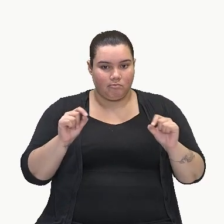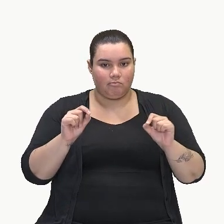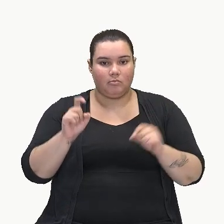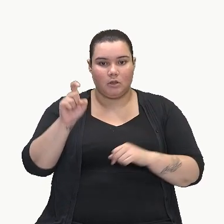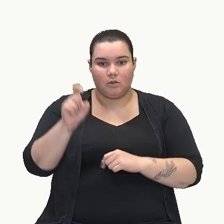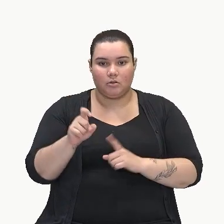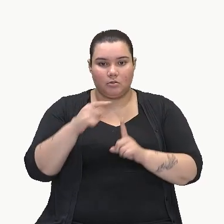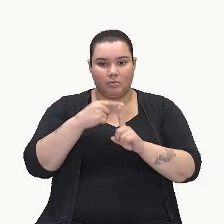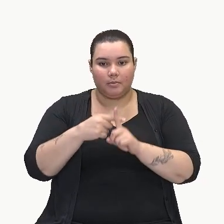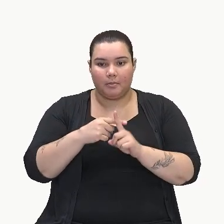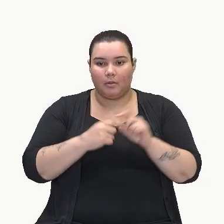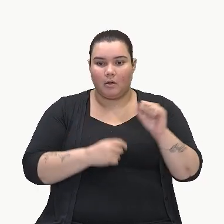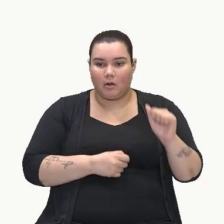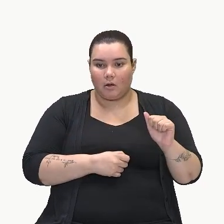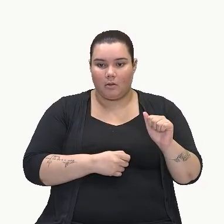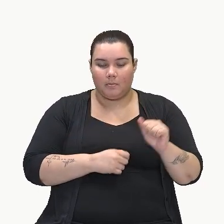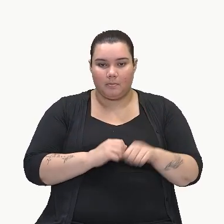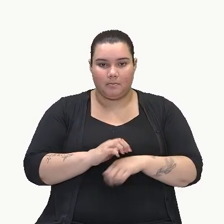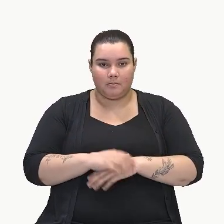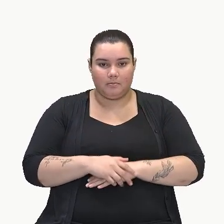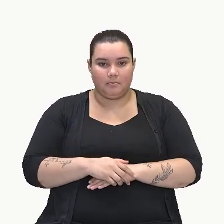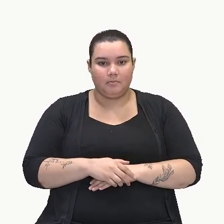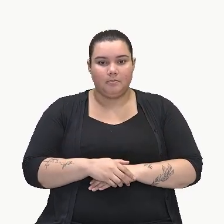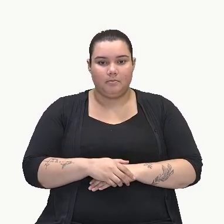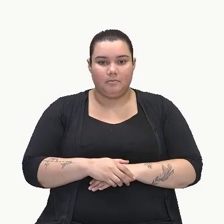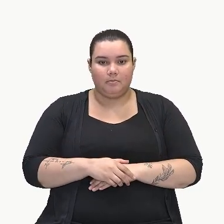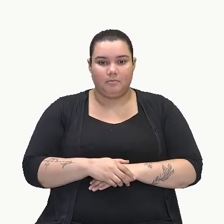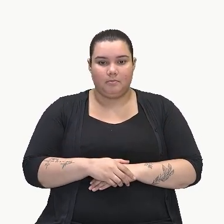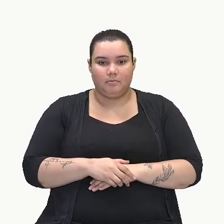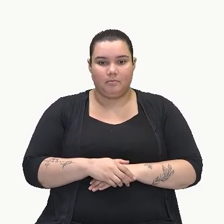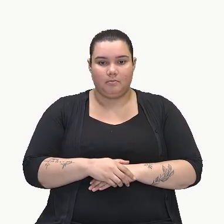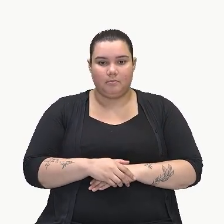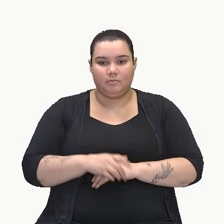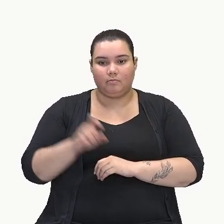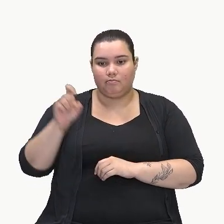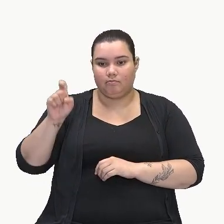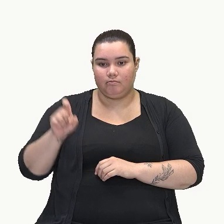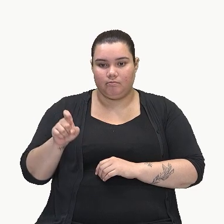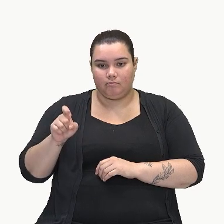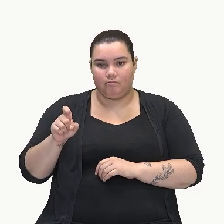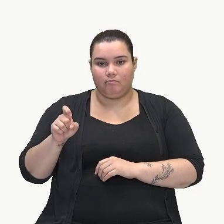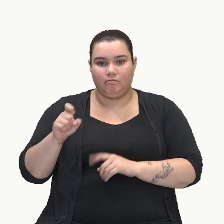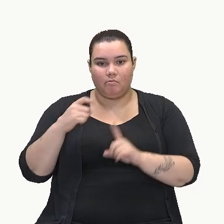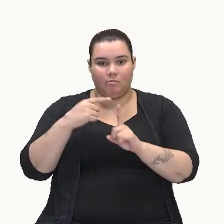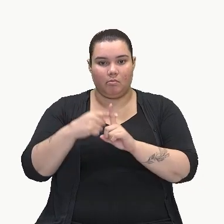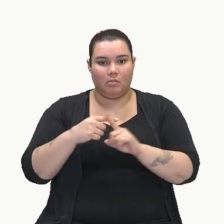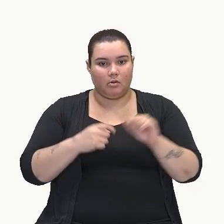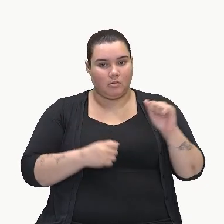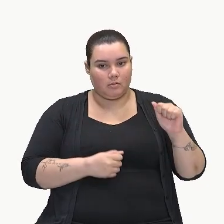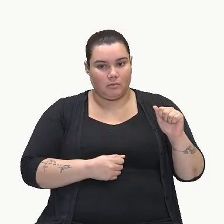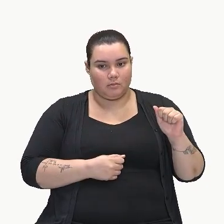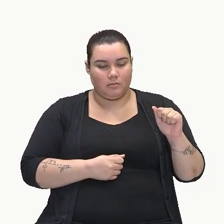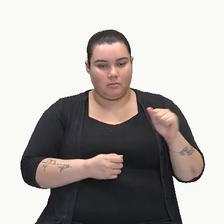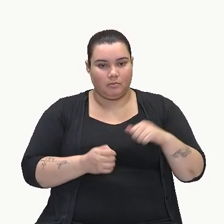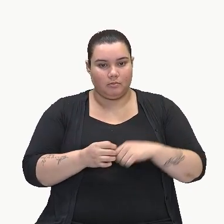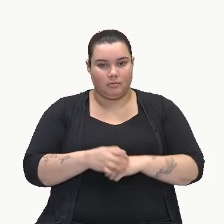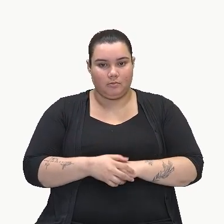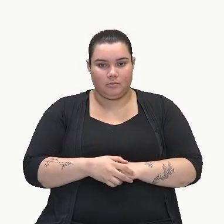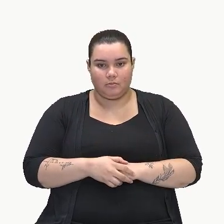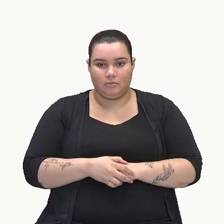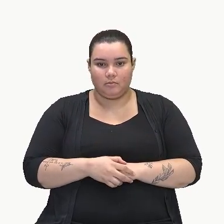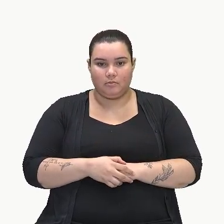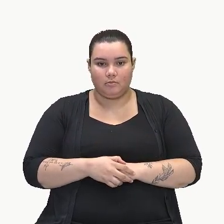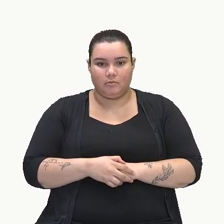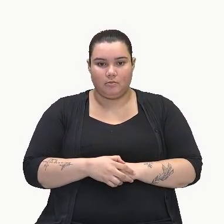x mais a. O x desse comprimento mais o a desse. Observe que